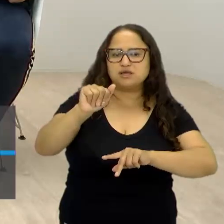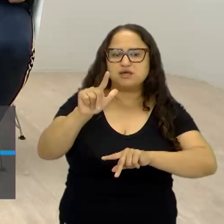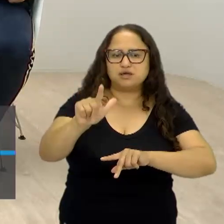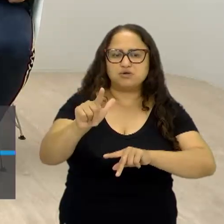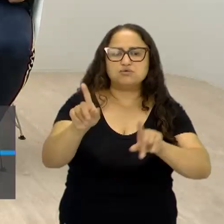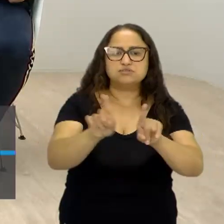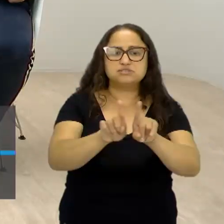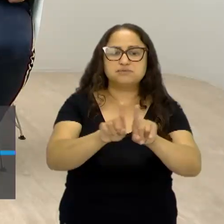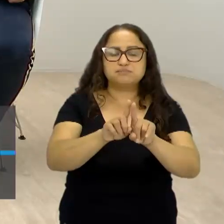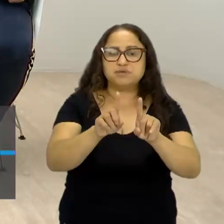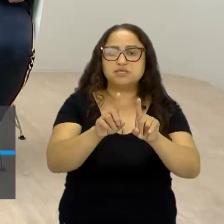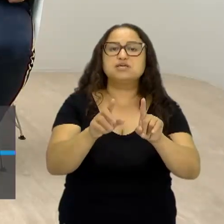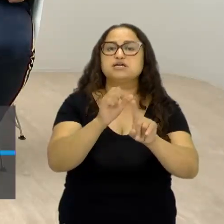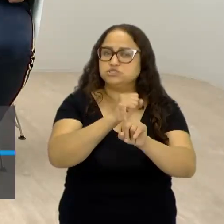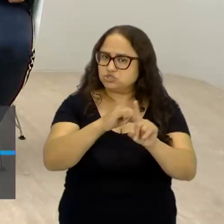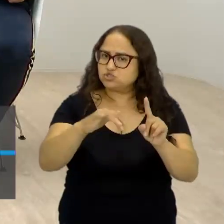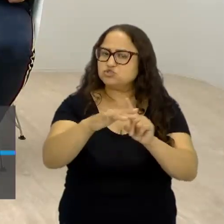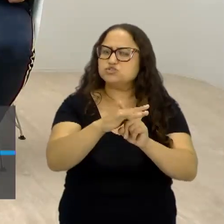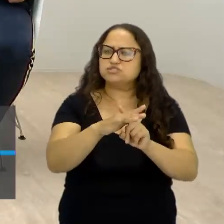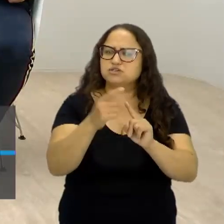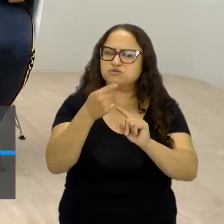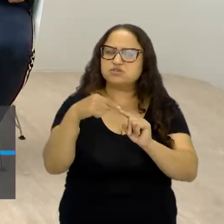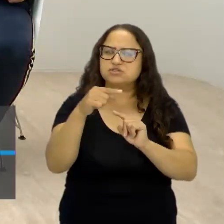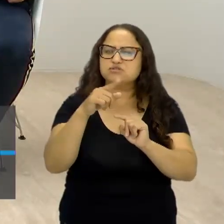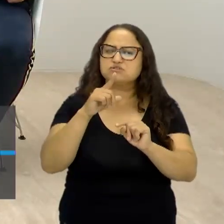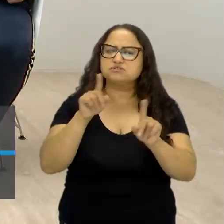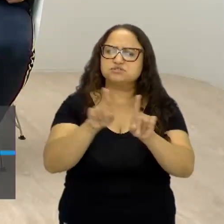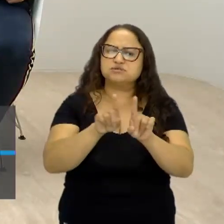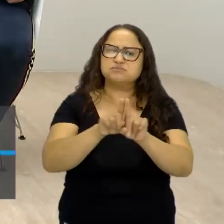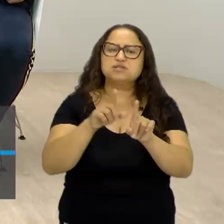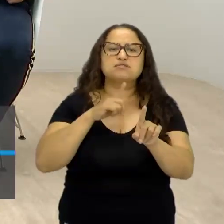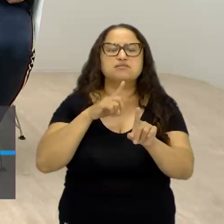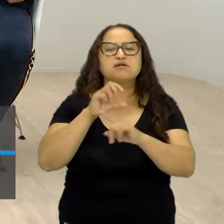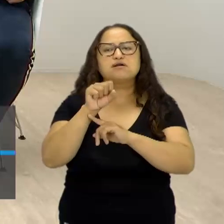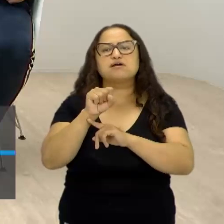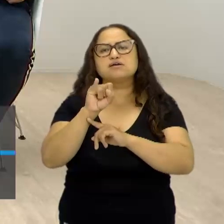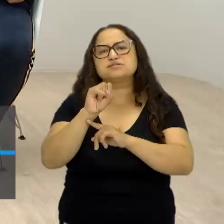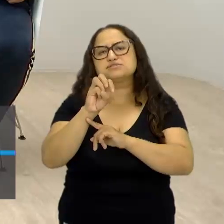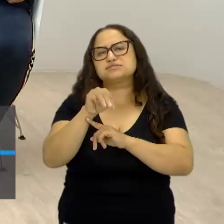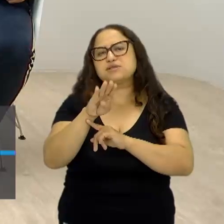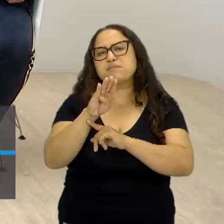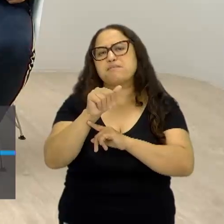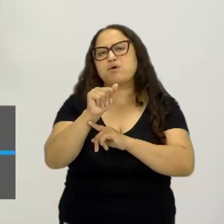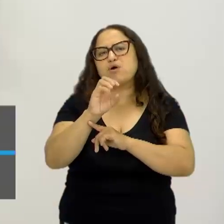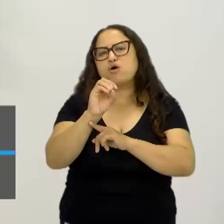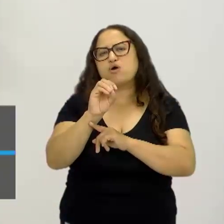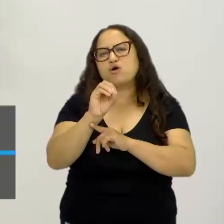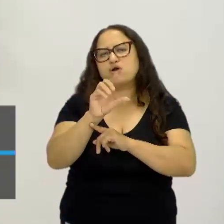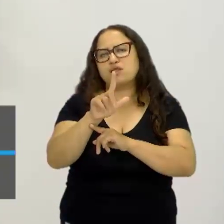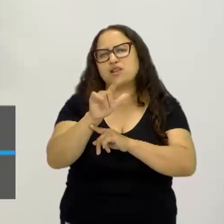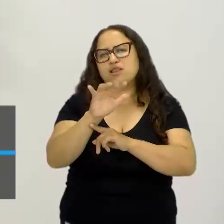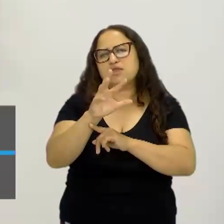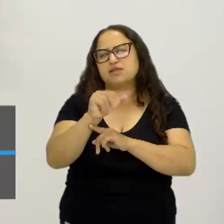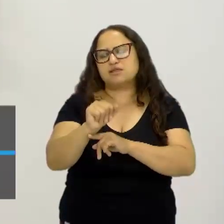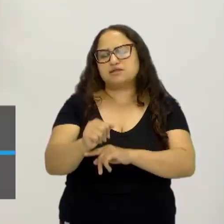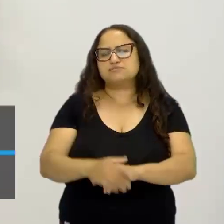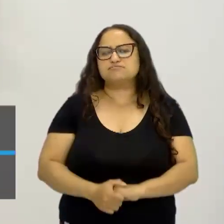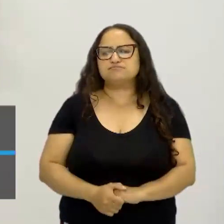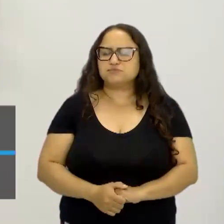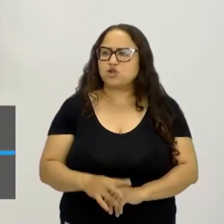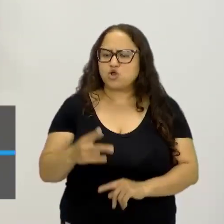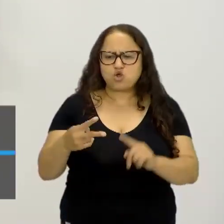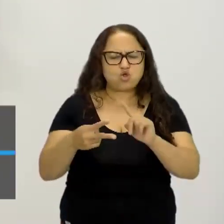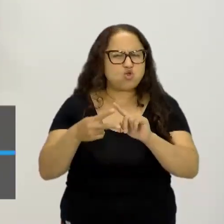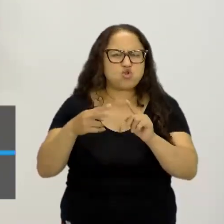extremamente importante, vamos tocar aqui, tem a violência simbólica também. Pois é, então, são muitos nomes, né, de violência e tudo